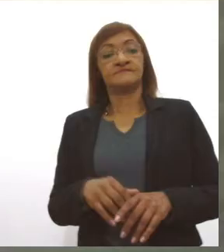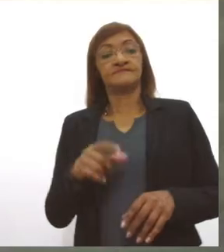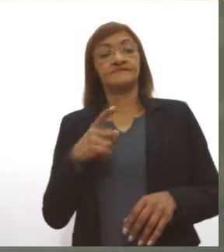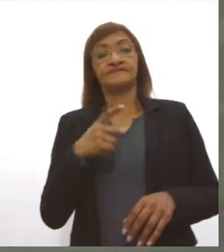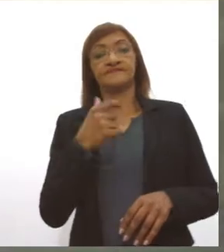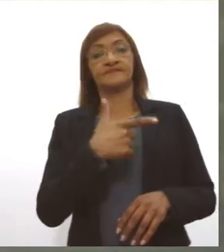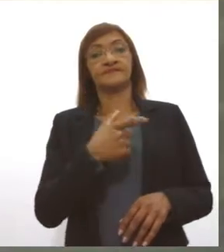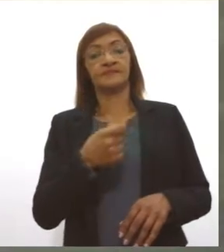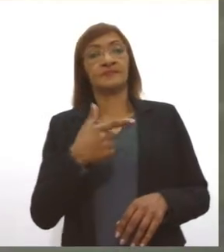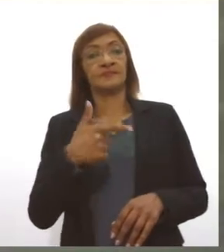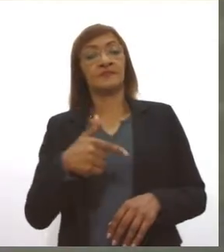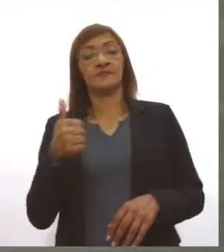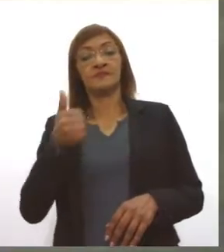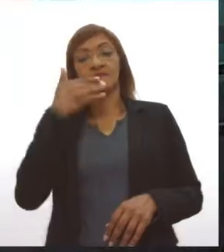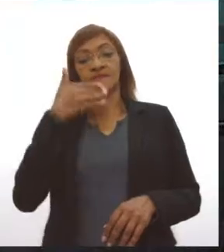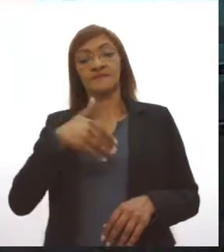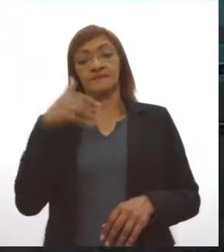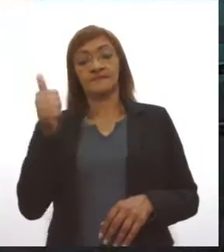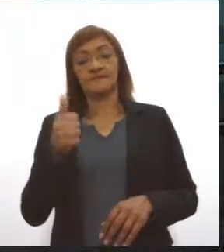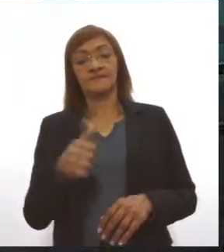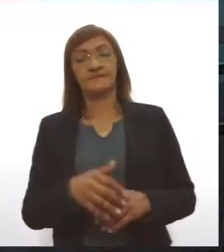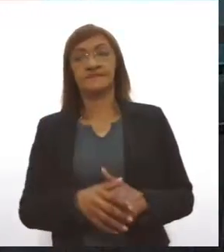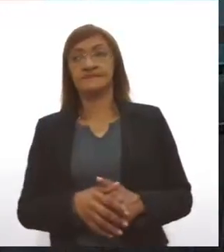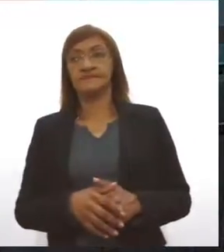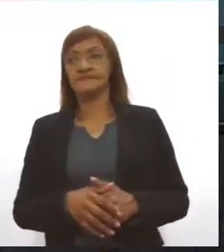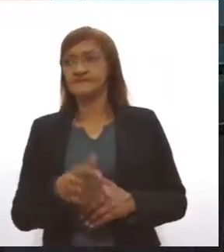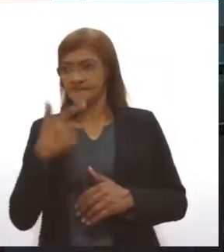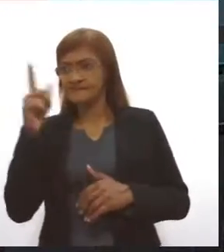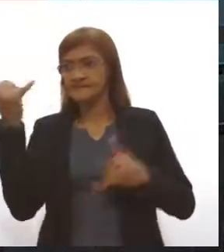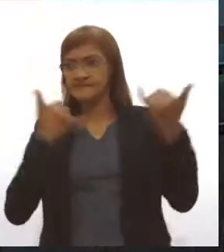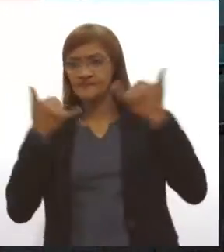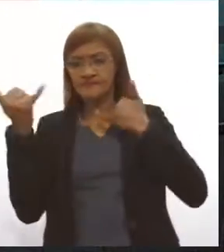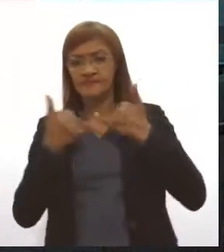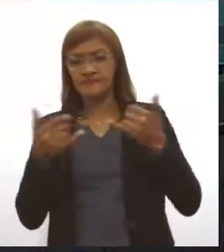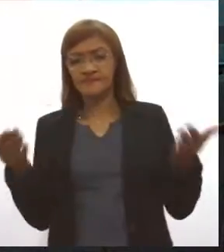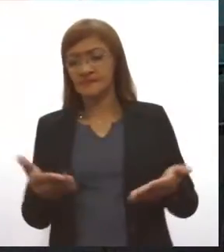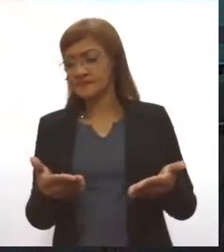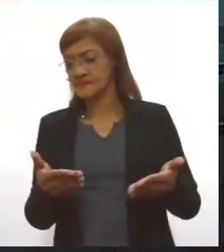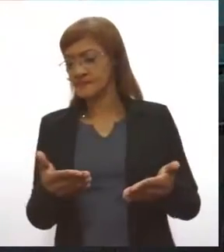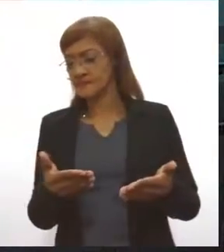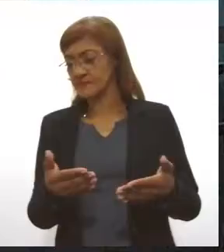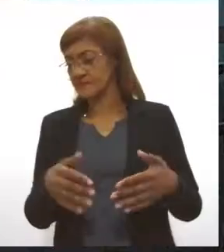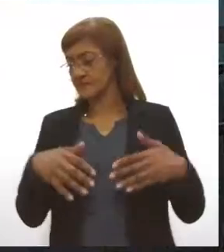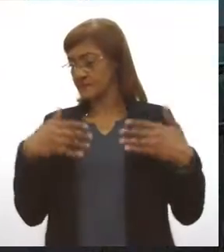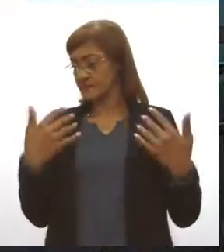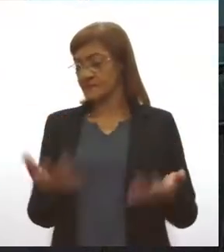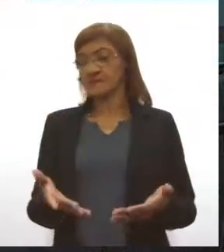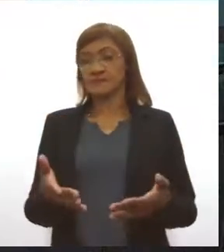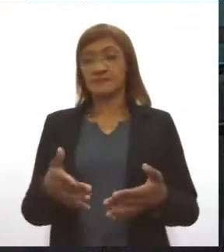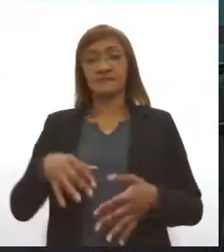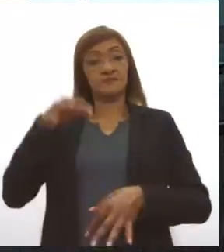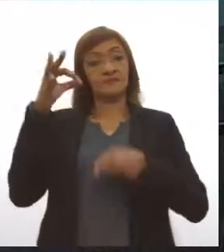um pouco melhor, né? Mais alguma notícia por agora, Júnior? Pois é, o governo federal aprovou o Fundeb,